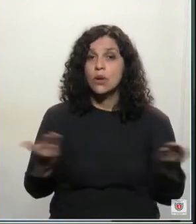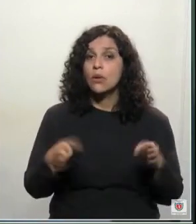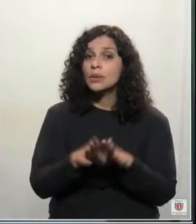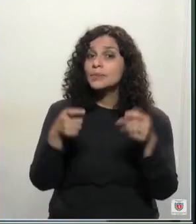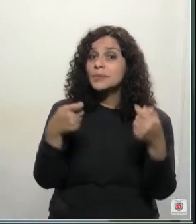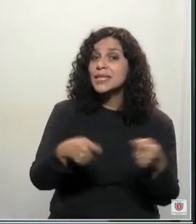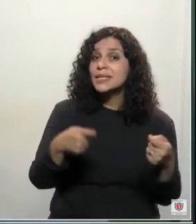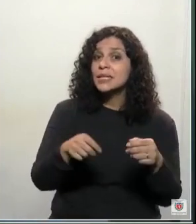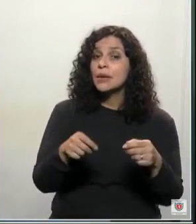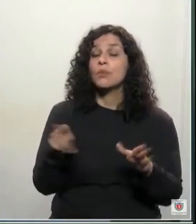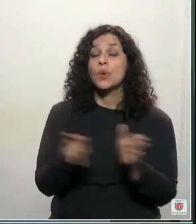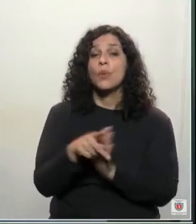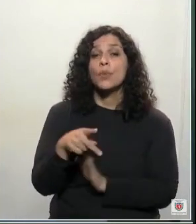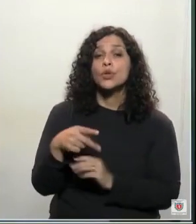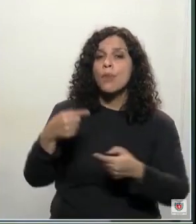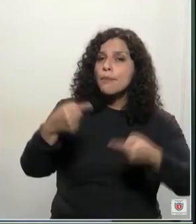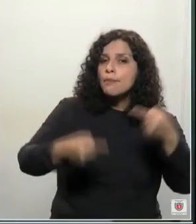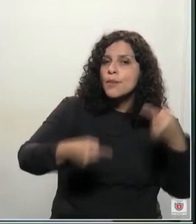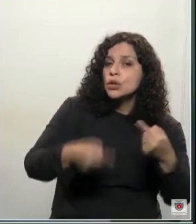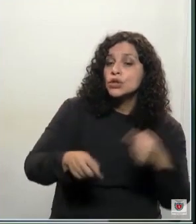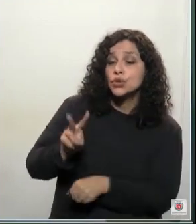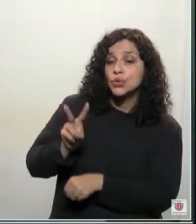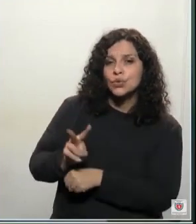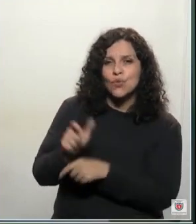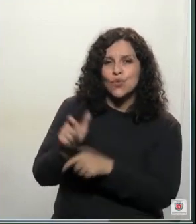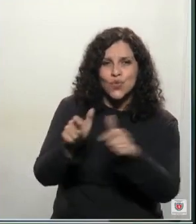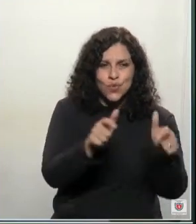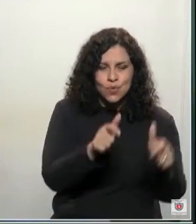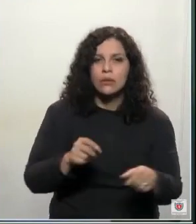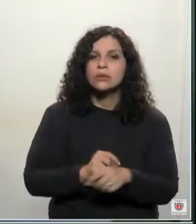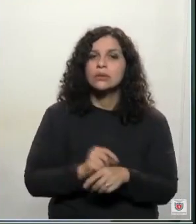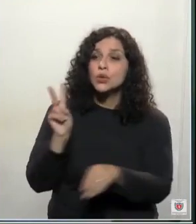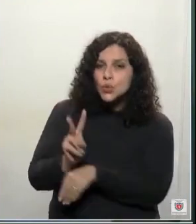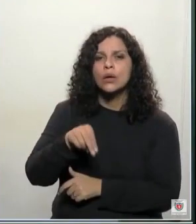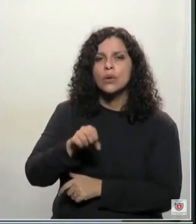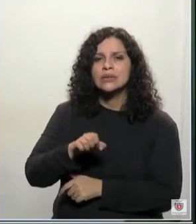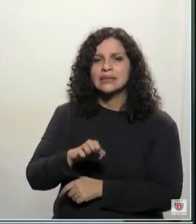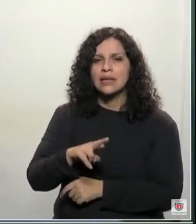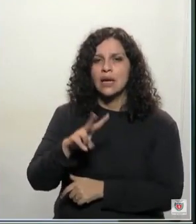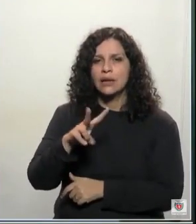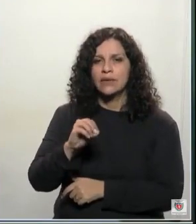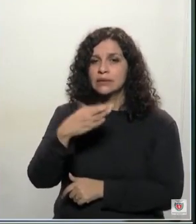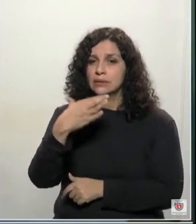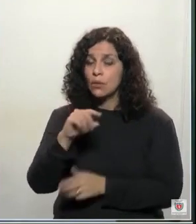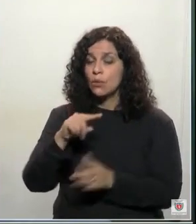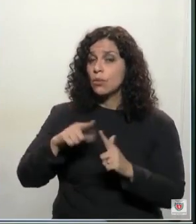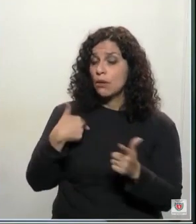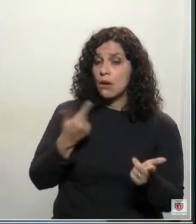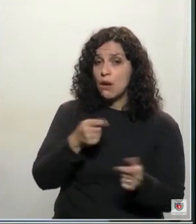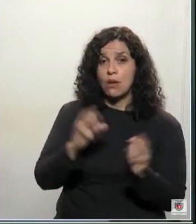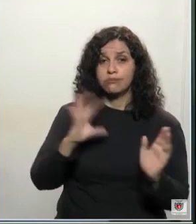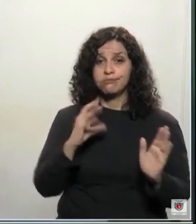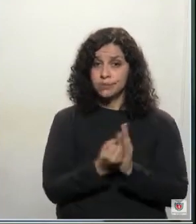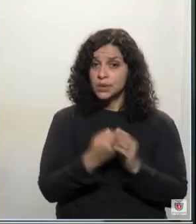necessidade de uma política de preservação, uma política de conservação. A gente quer aqui fazer esse registro, senhor